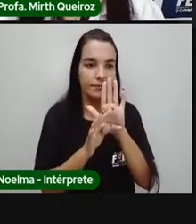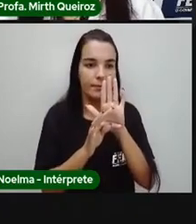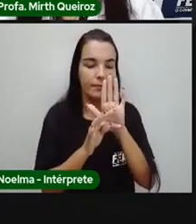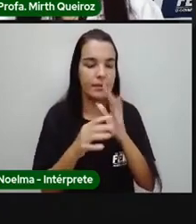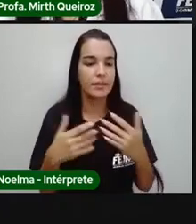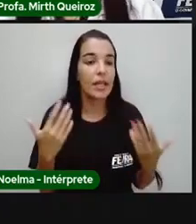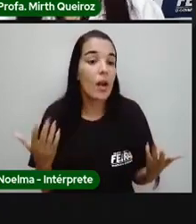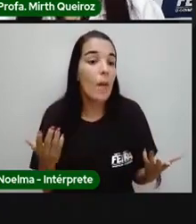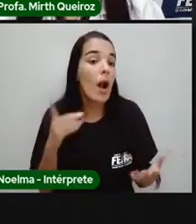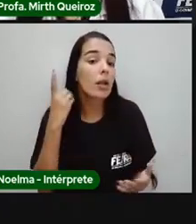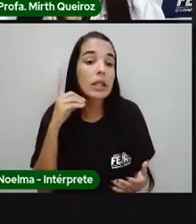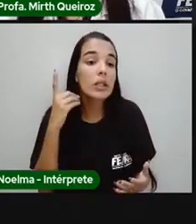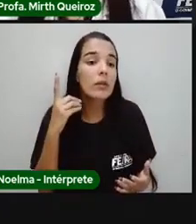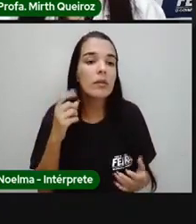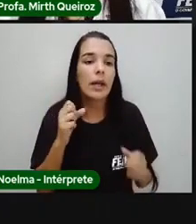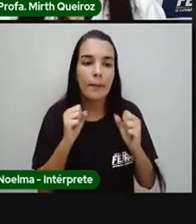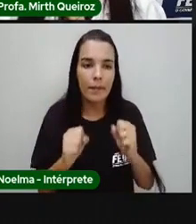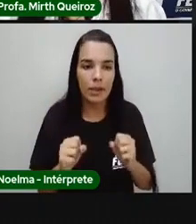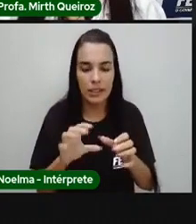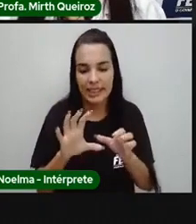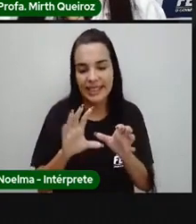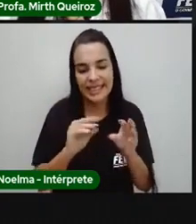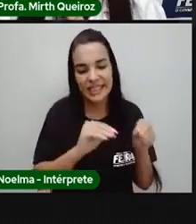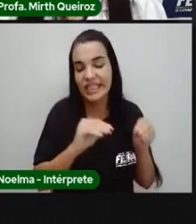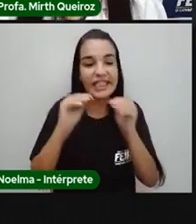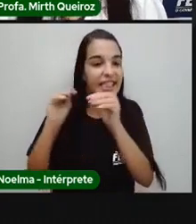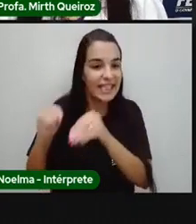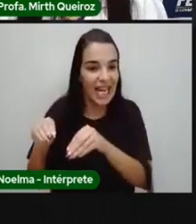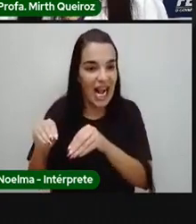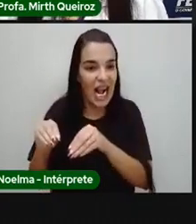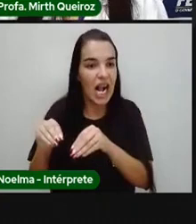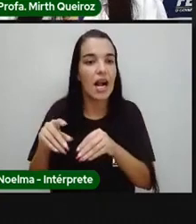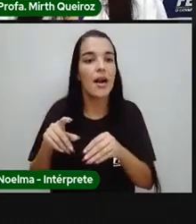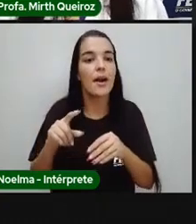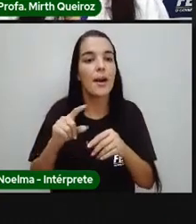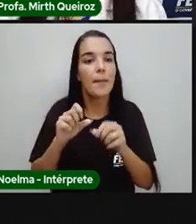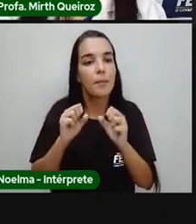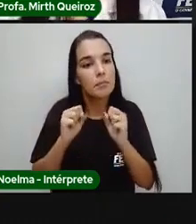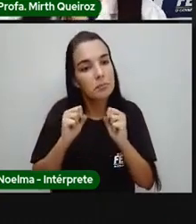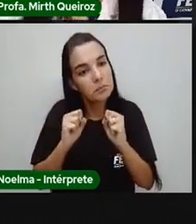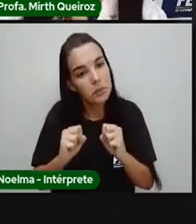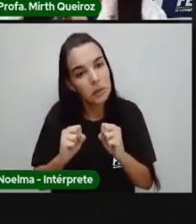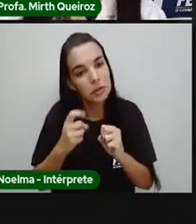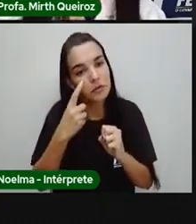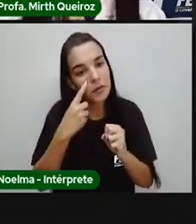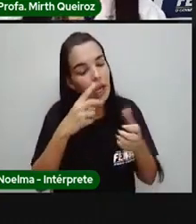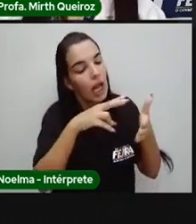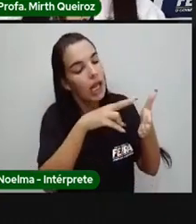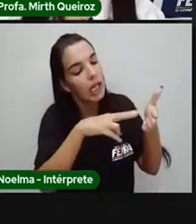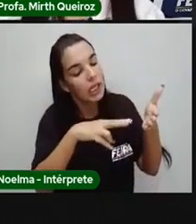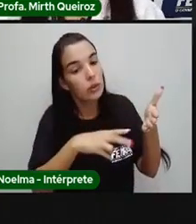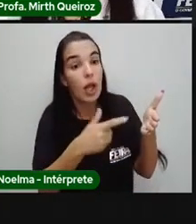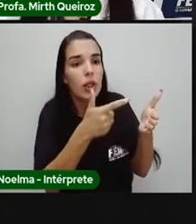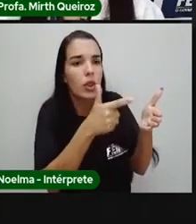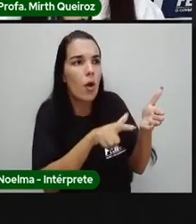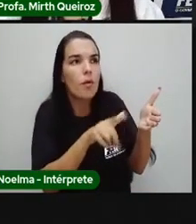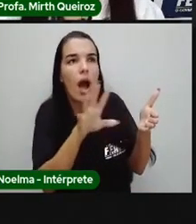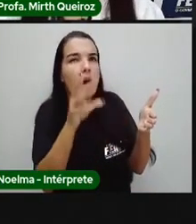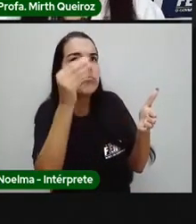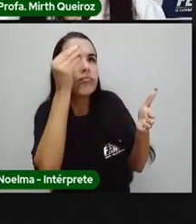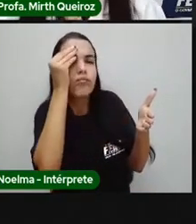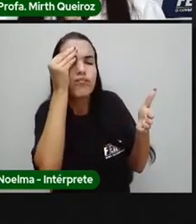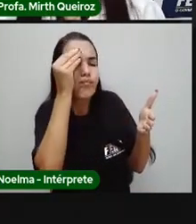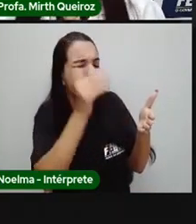tem do texto, a gente pode retirar elas a partir da releitura, das partes mais